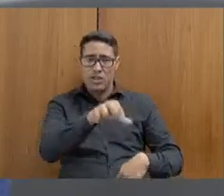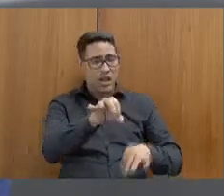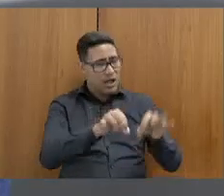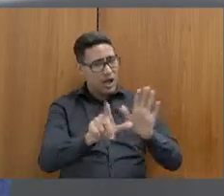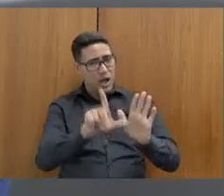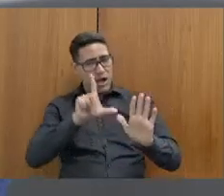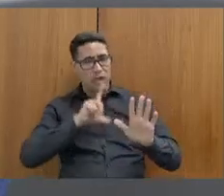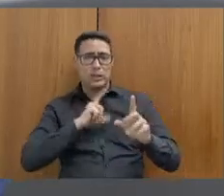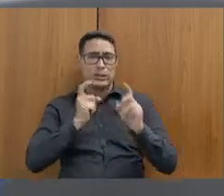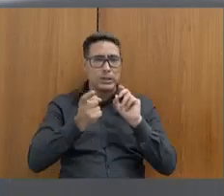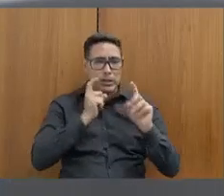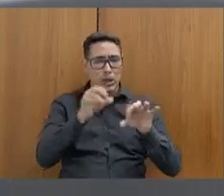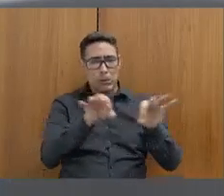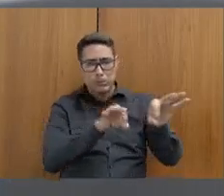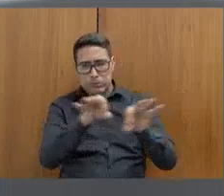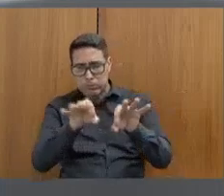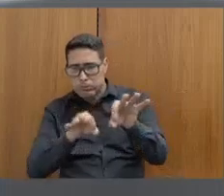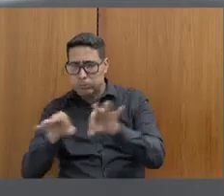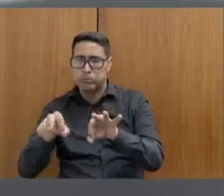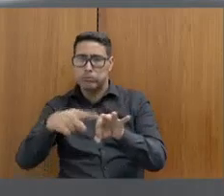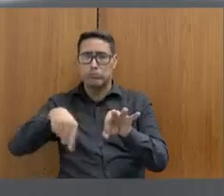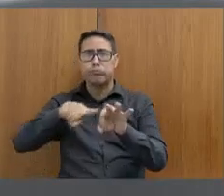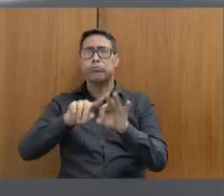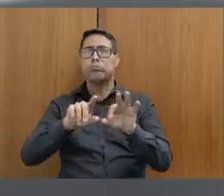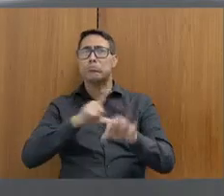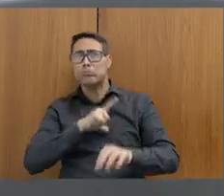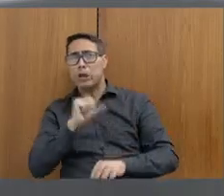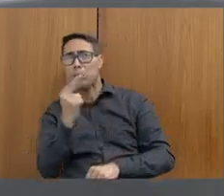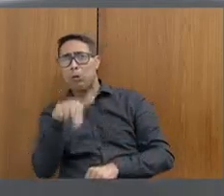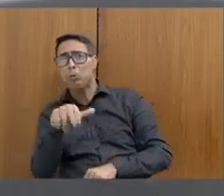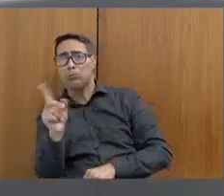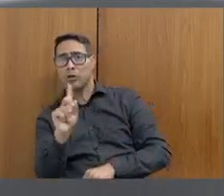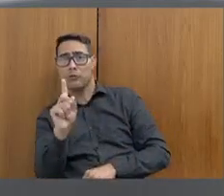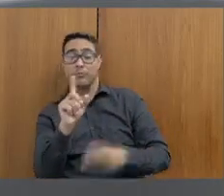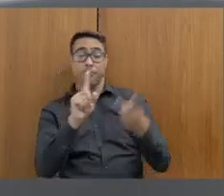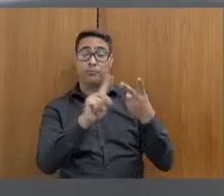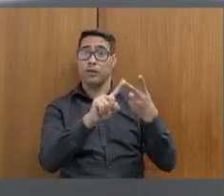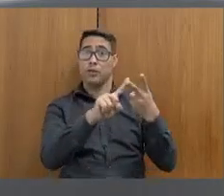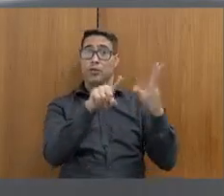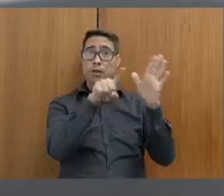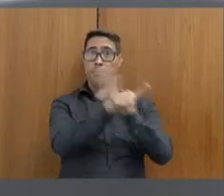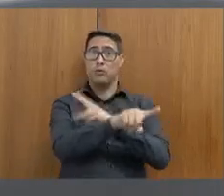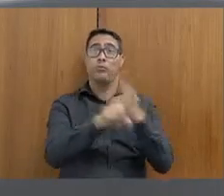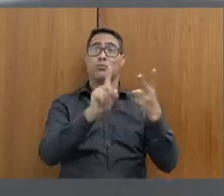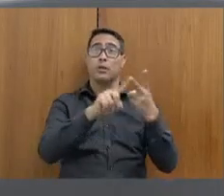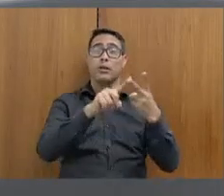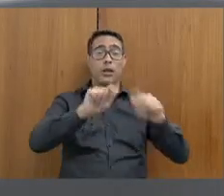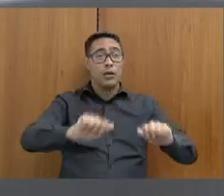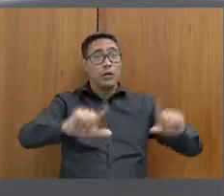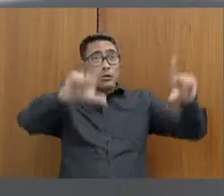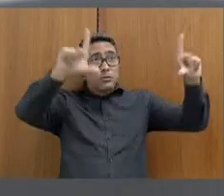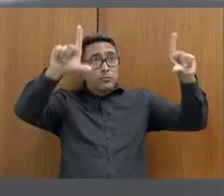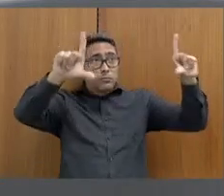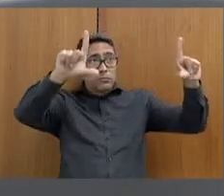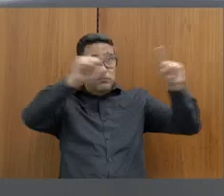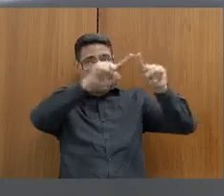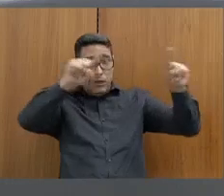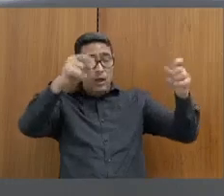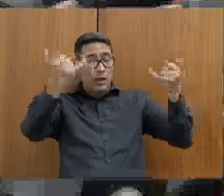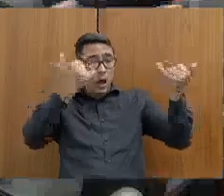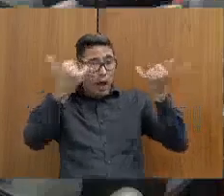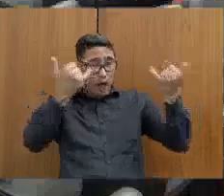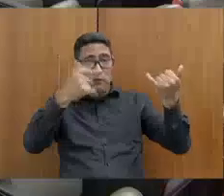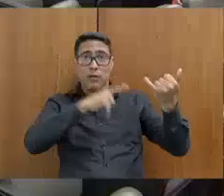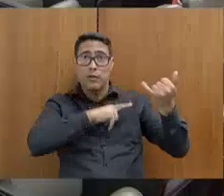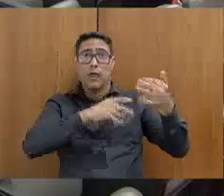presença do senhor ou não. Essa é a primeira pergunta. Segunda pergunta, tem um cartaz ali solicitando a reconvocação de excedentes.